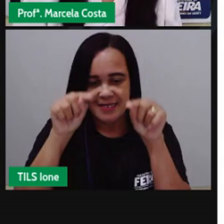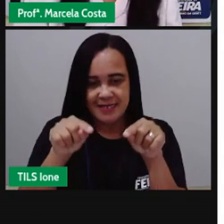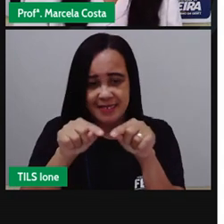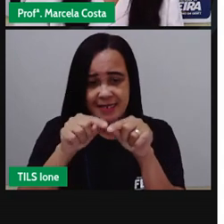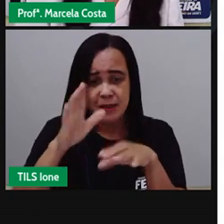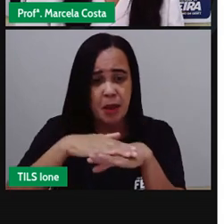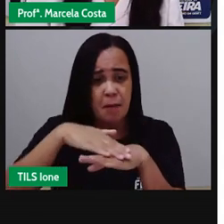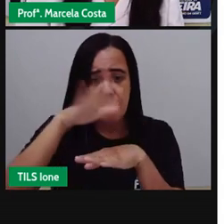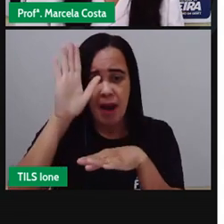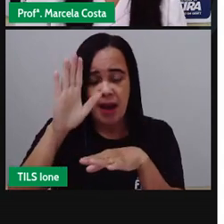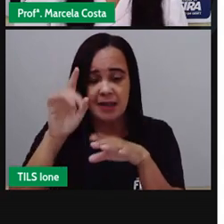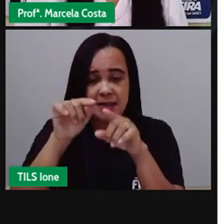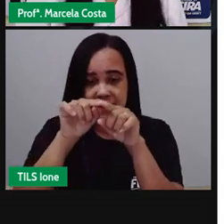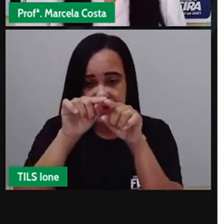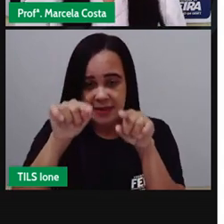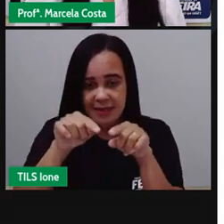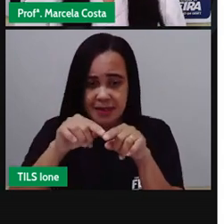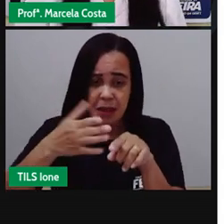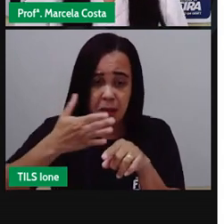qual for o brinquedo menos preferido